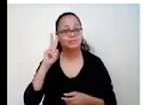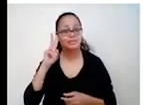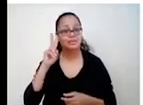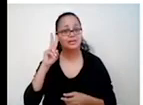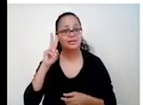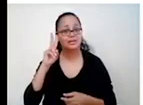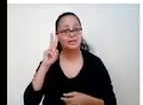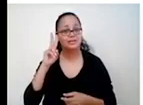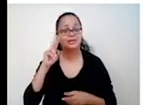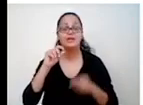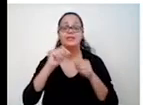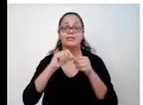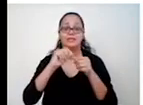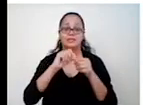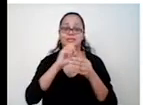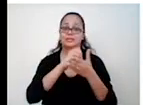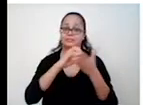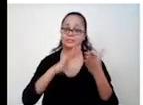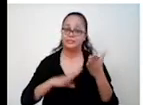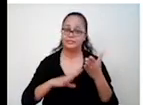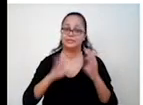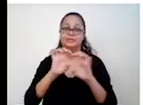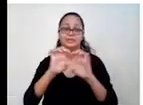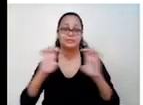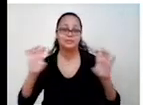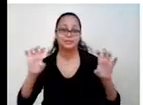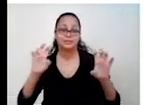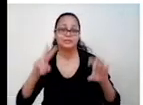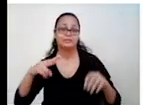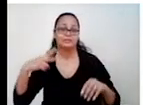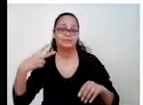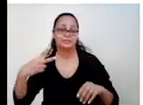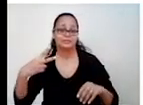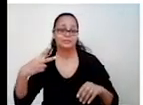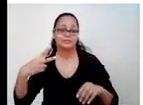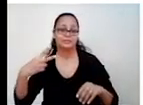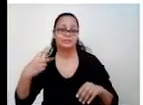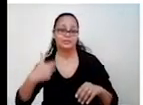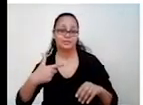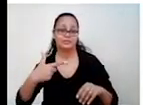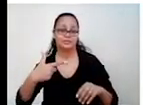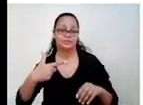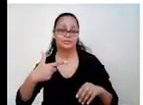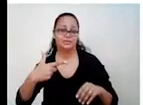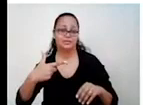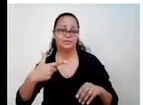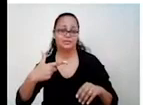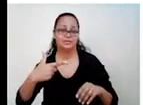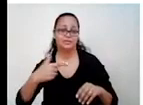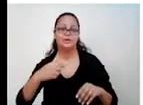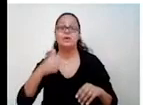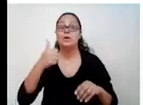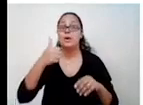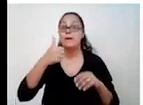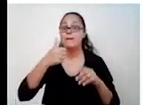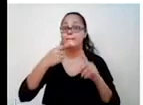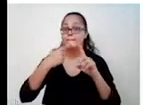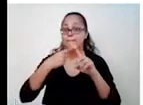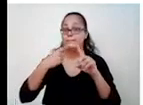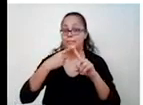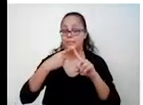vamos resolver uma equação de segundo grau completa. Primeiro nós já vimos, que é a fórmula de Bhaskar.